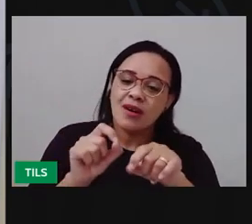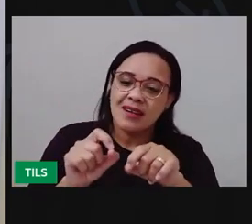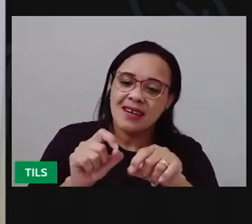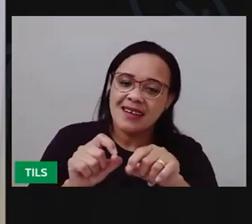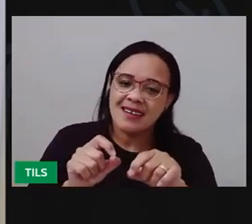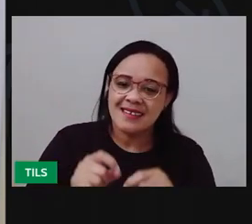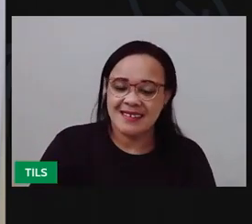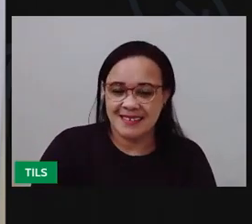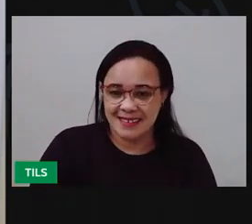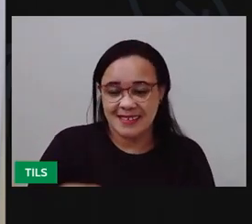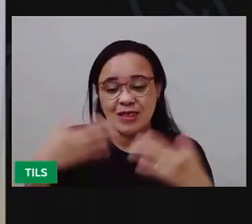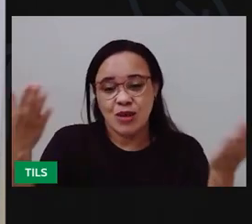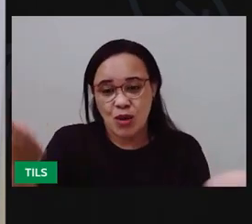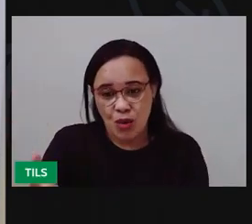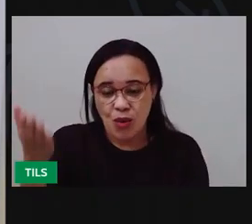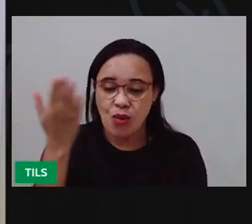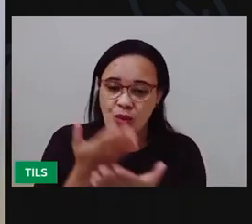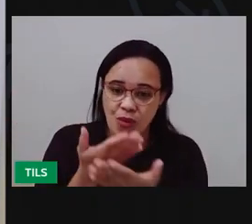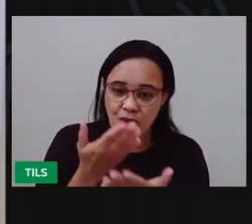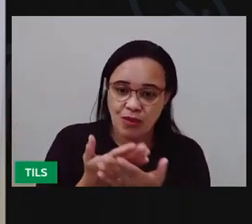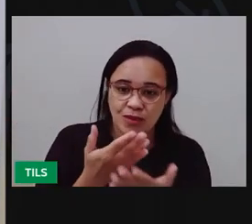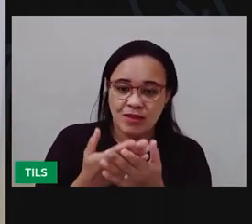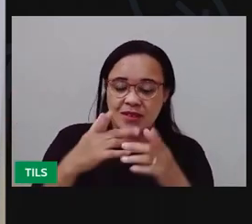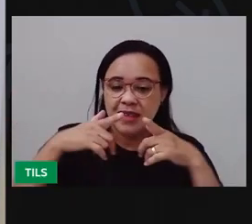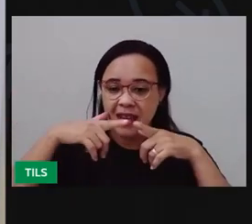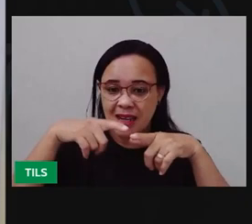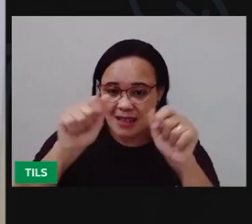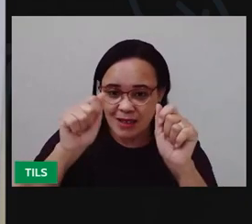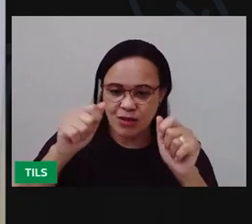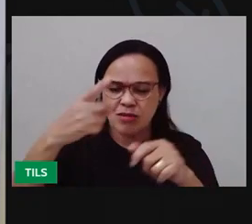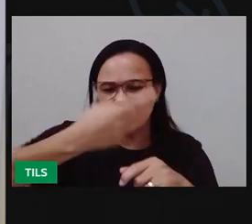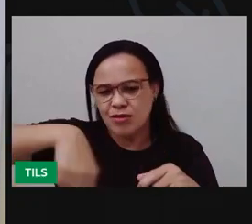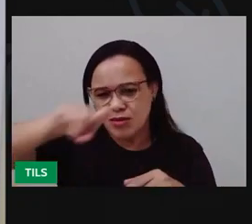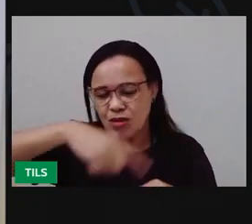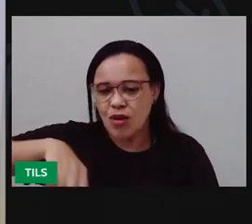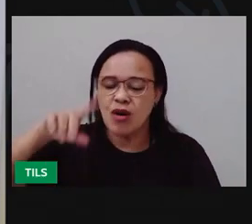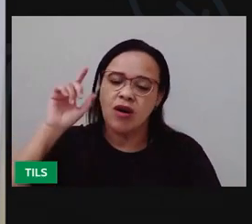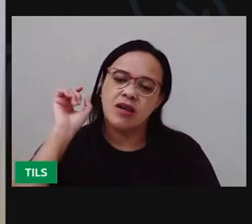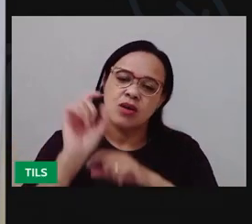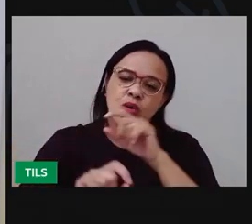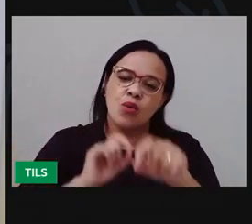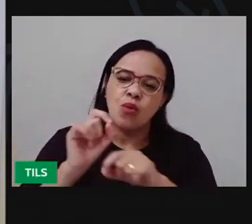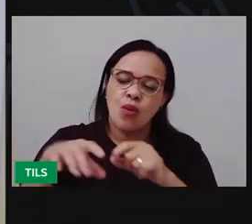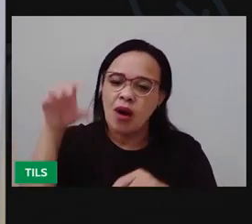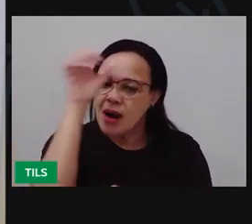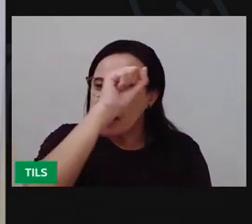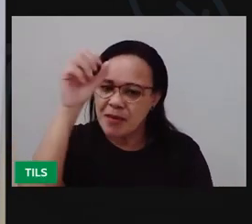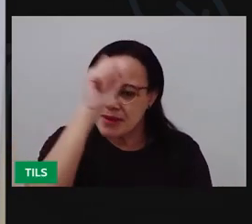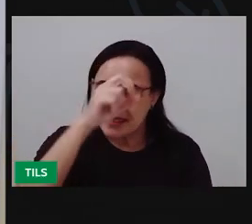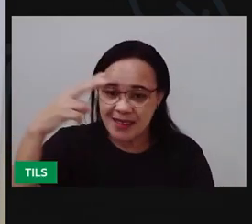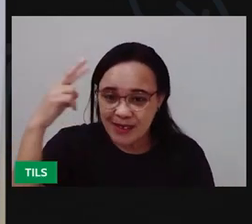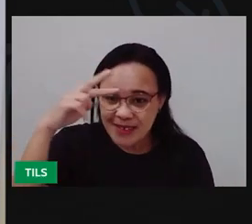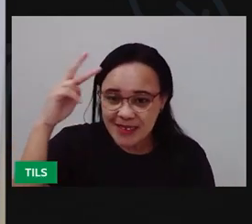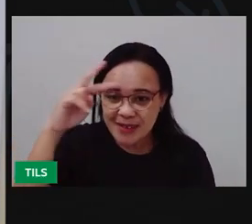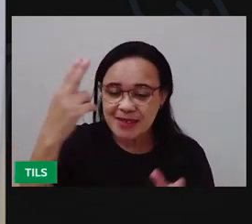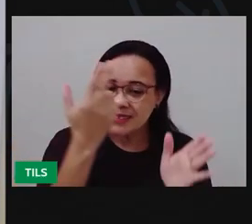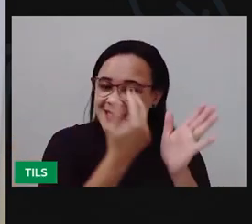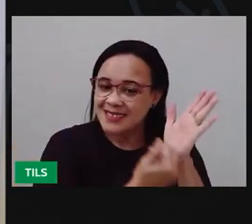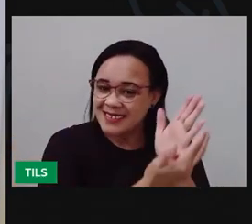Então, na aula de hoje, de linguagem, a gente aprendeu a fazer uma xilogravura.